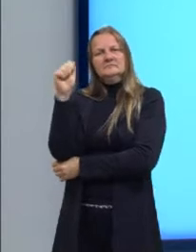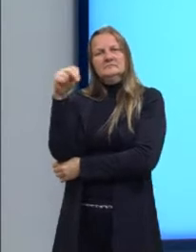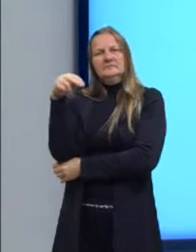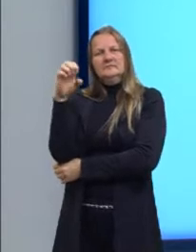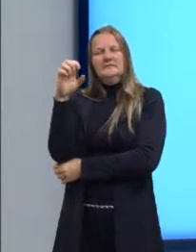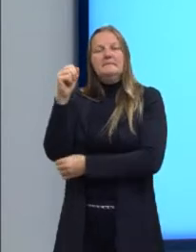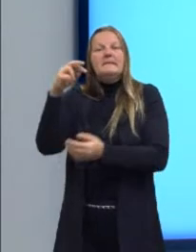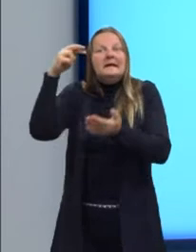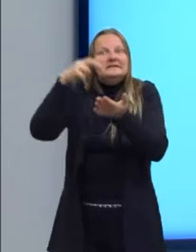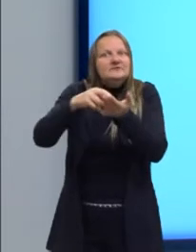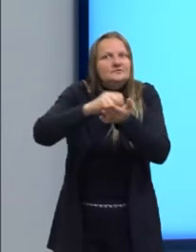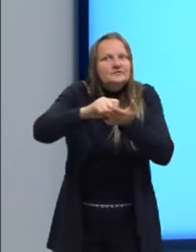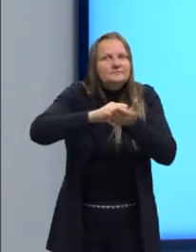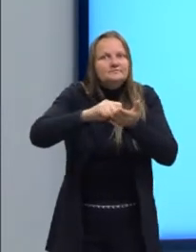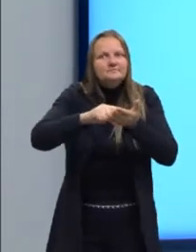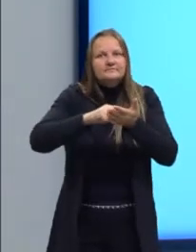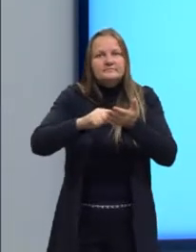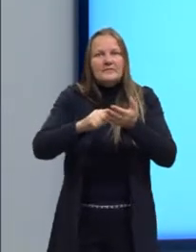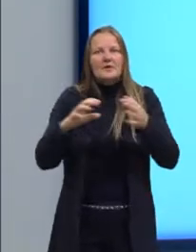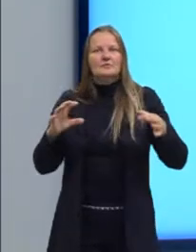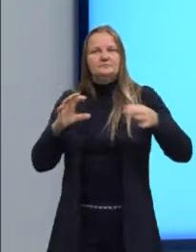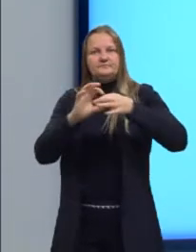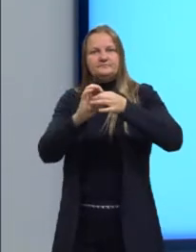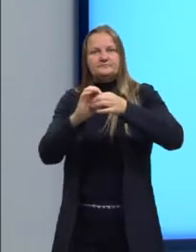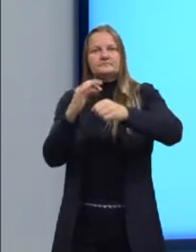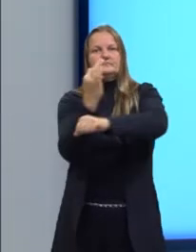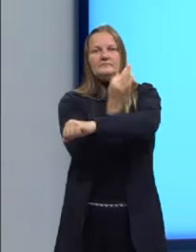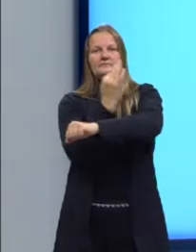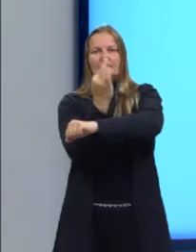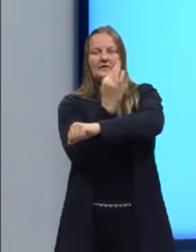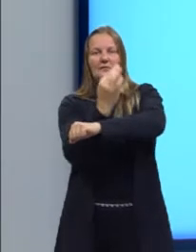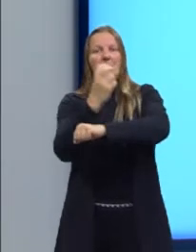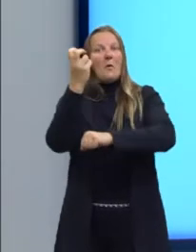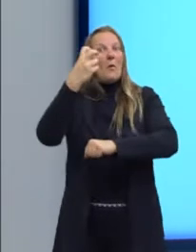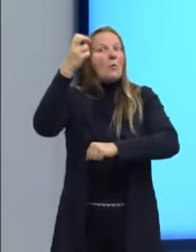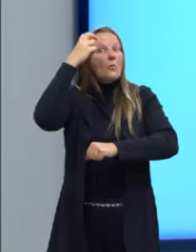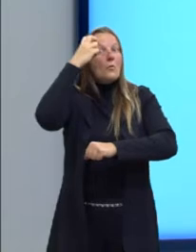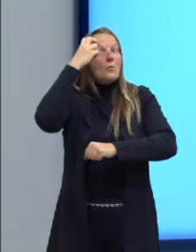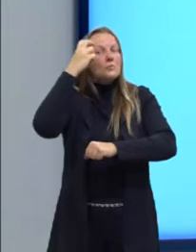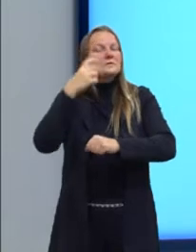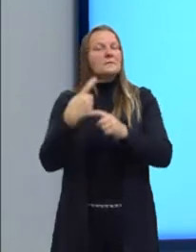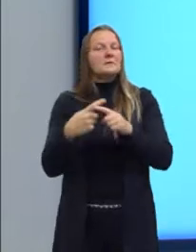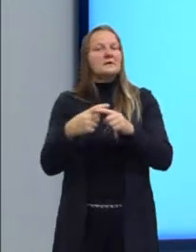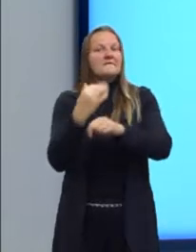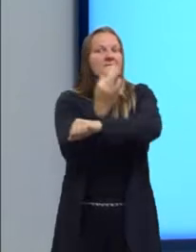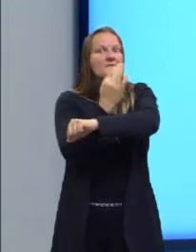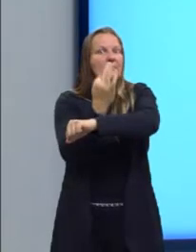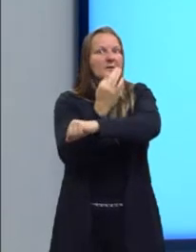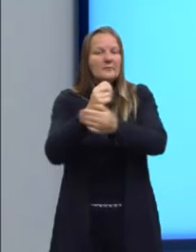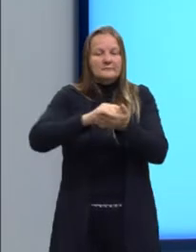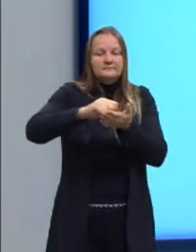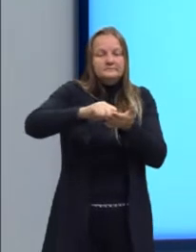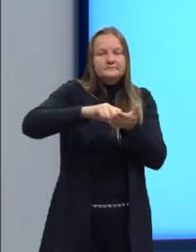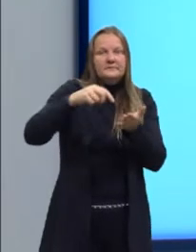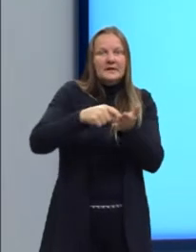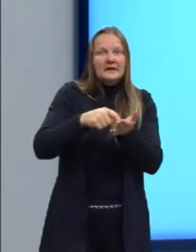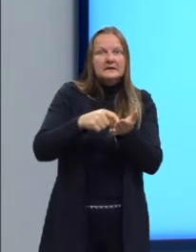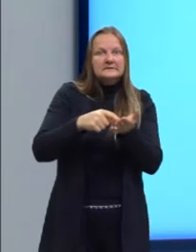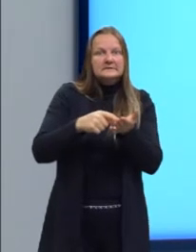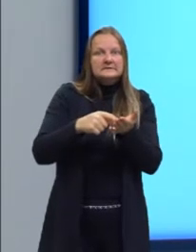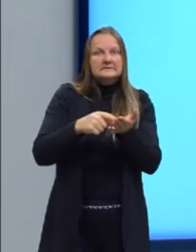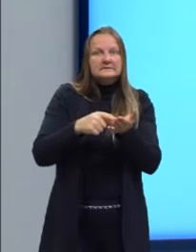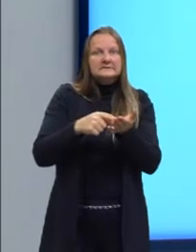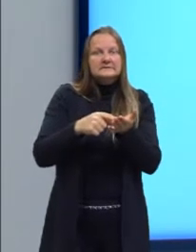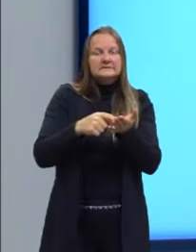registro escrito? Ele é associado à linguagem culta ou formal. Por quê? Porque nesse registro escrito,